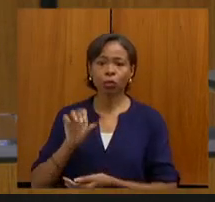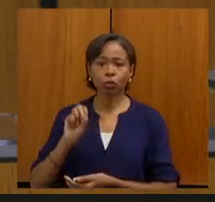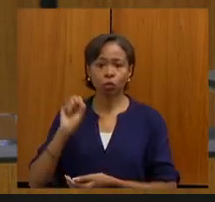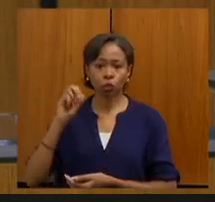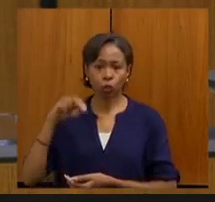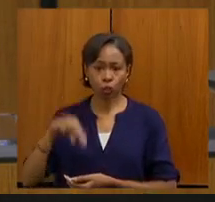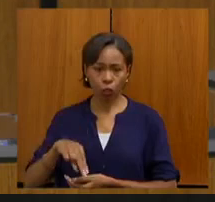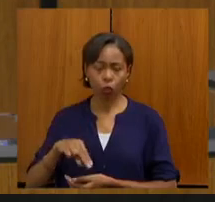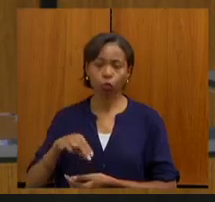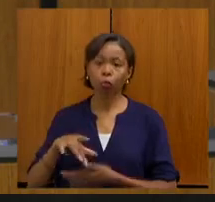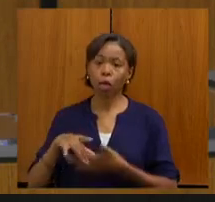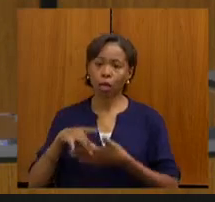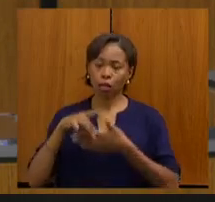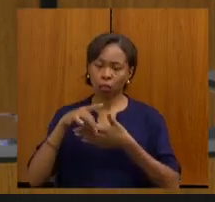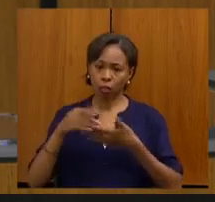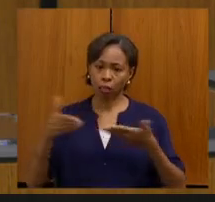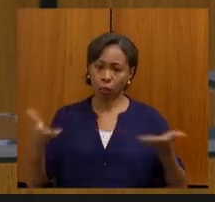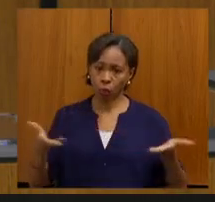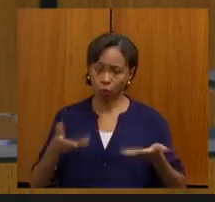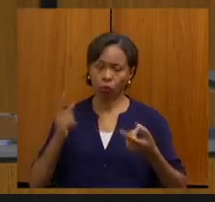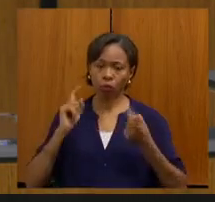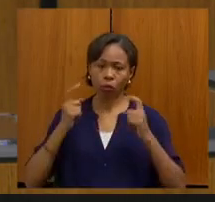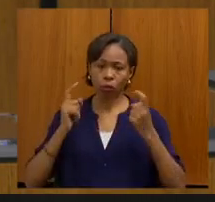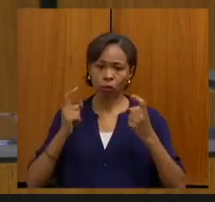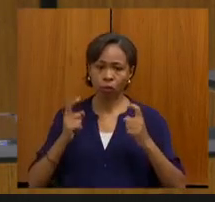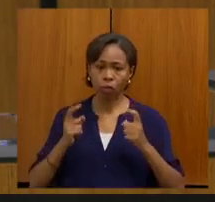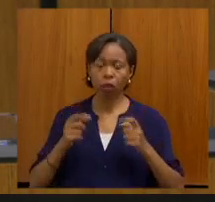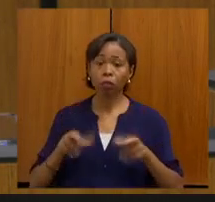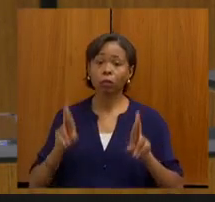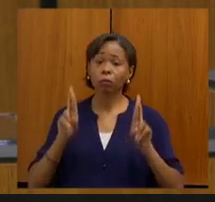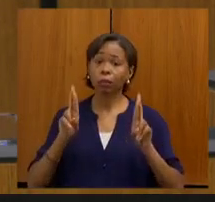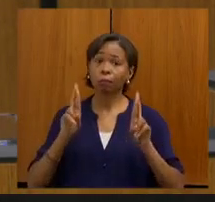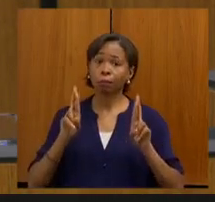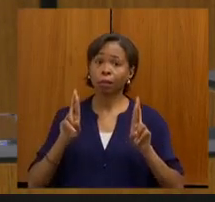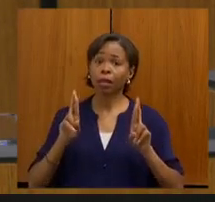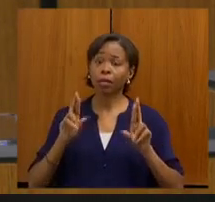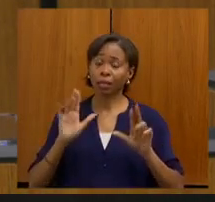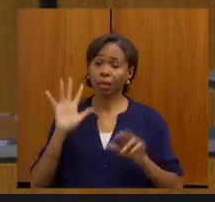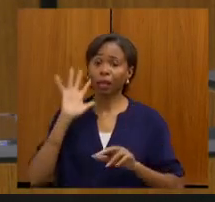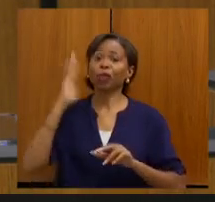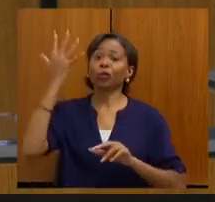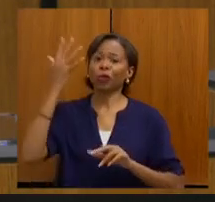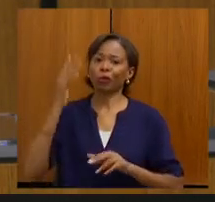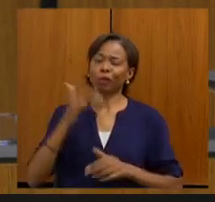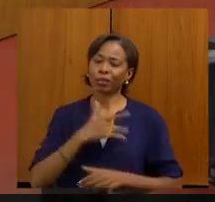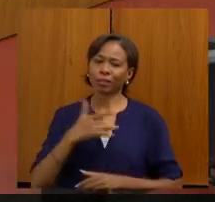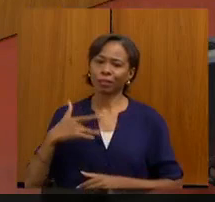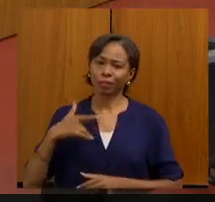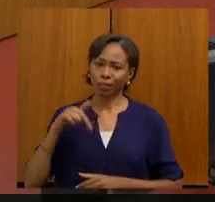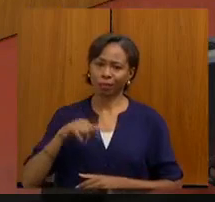condução dessa reunião, que espero trazer grandes frutos para a saúde de Minas Gerais. Muito obrigado.